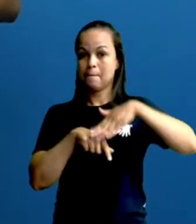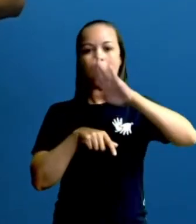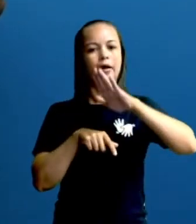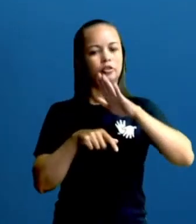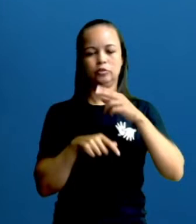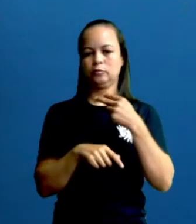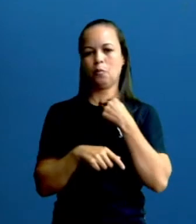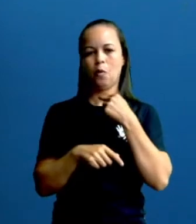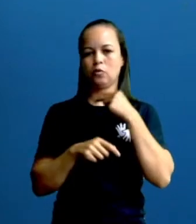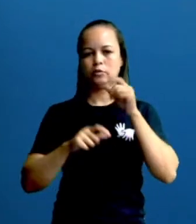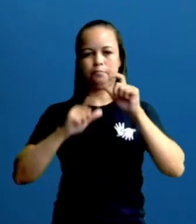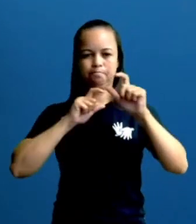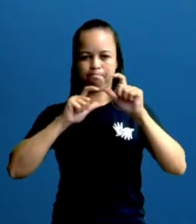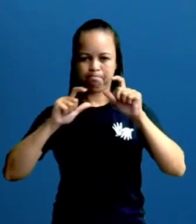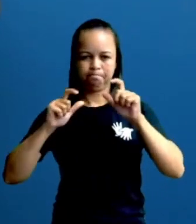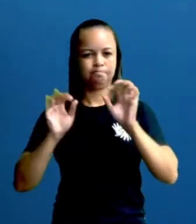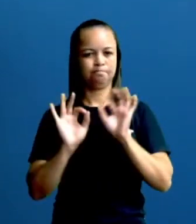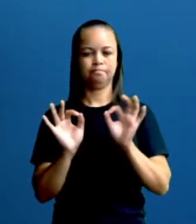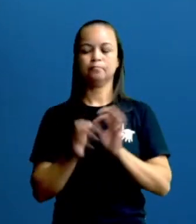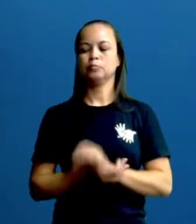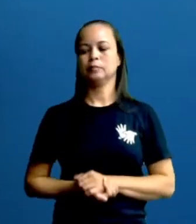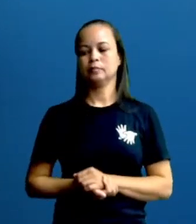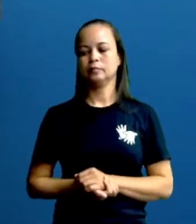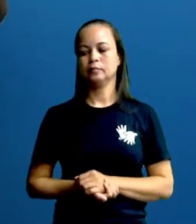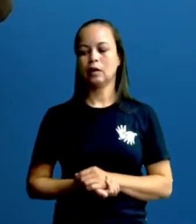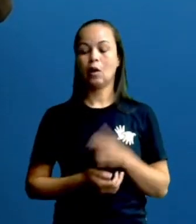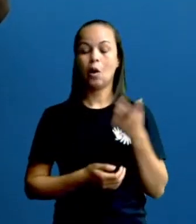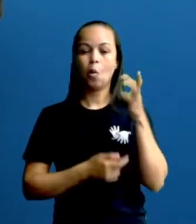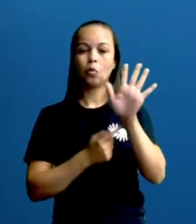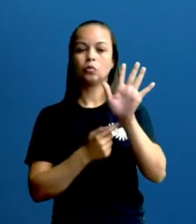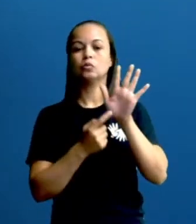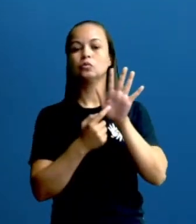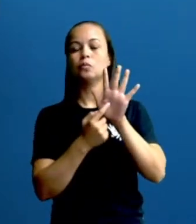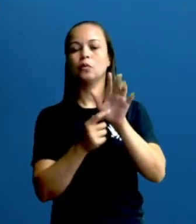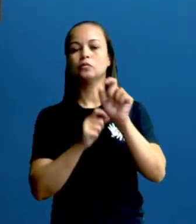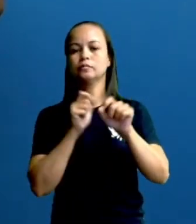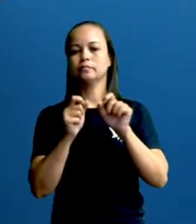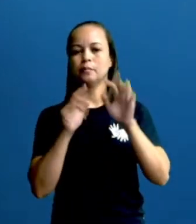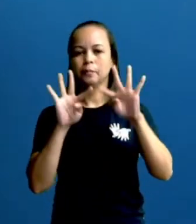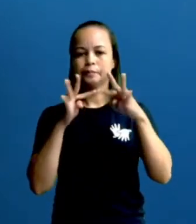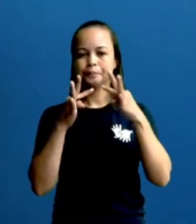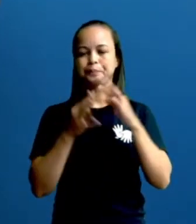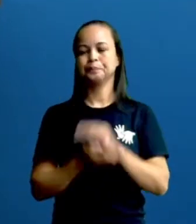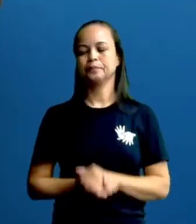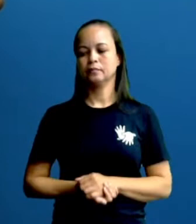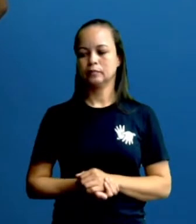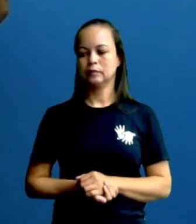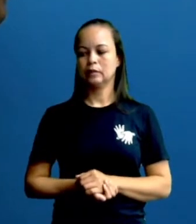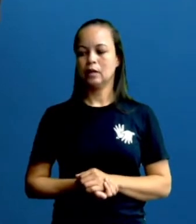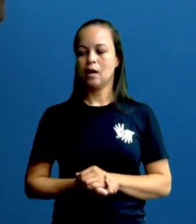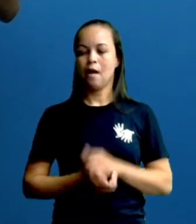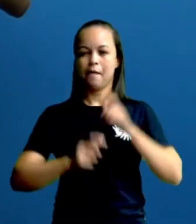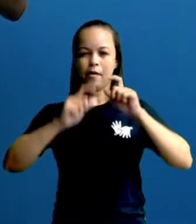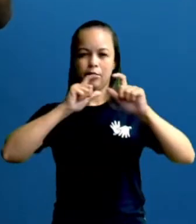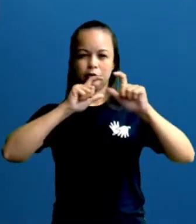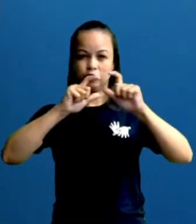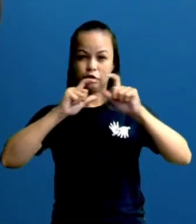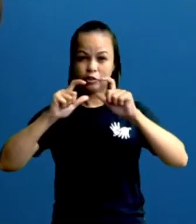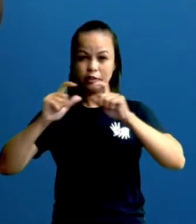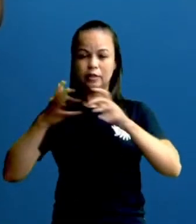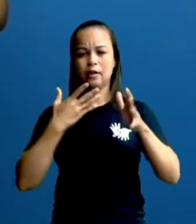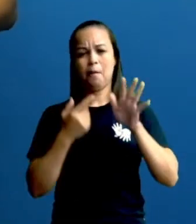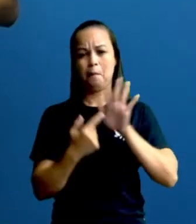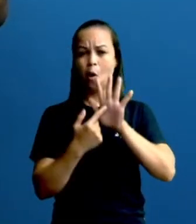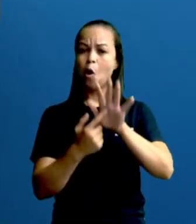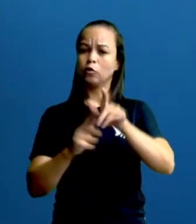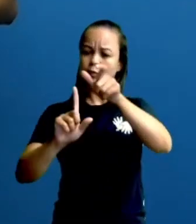Certo? Outro ponto que a gente precisa prestar atenção. As tirinhas apresentam, na maioria das vezes, personagens